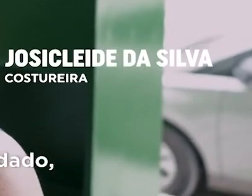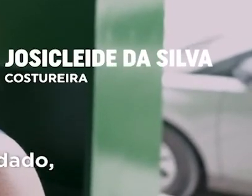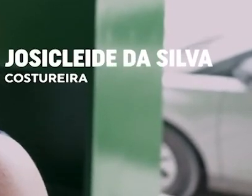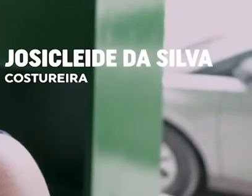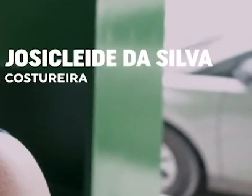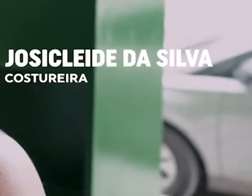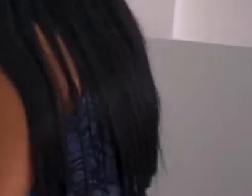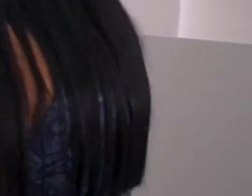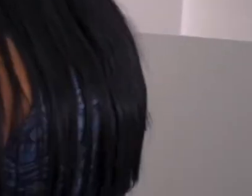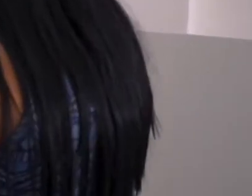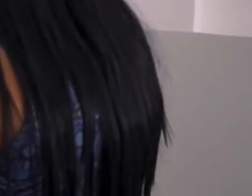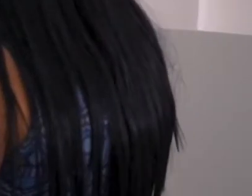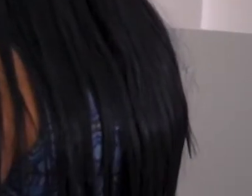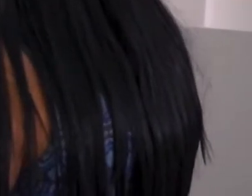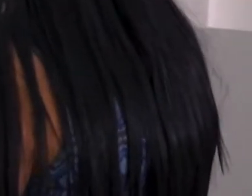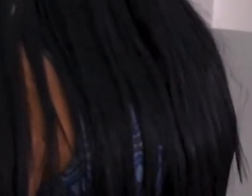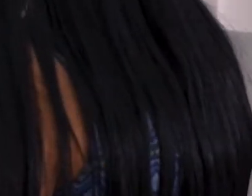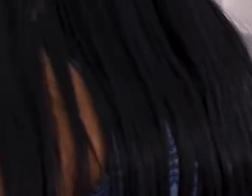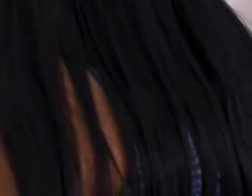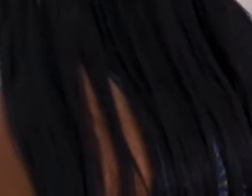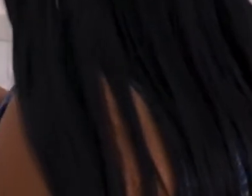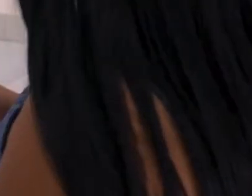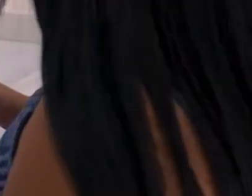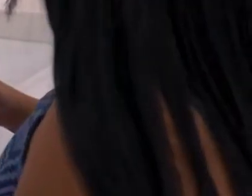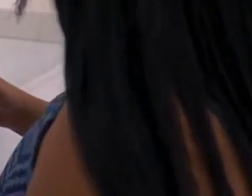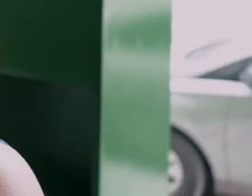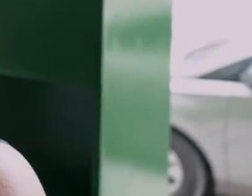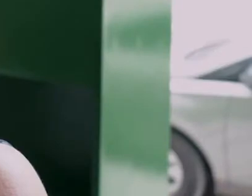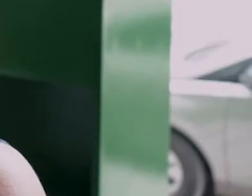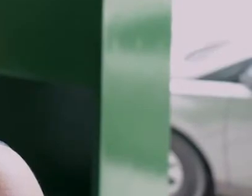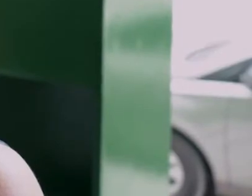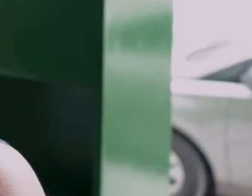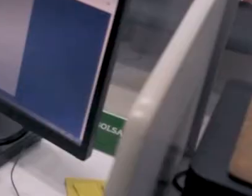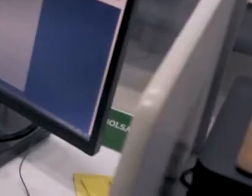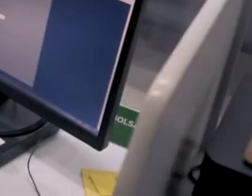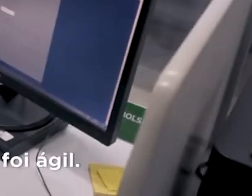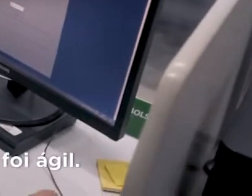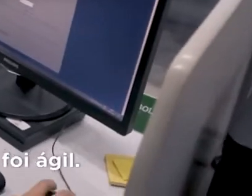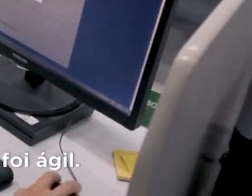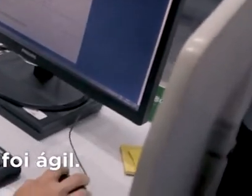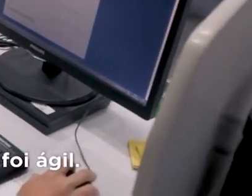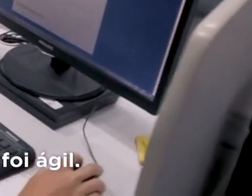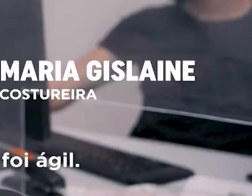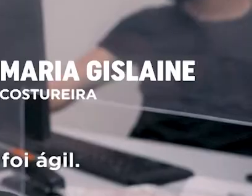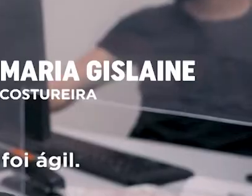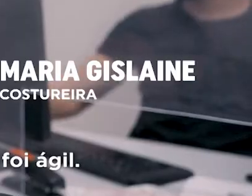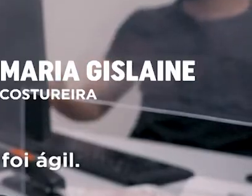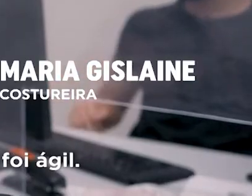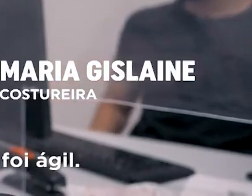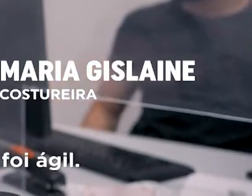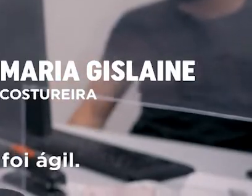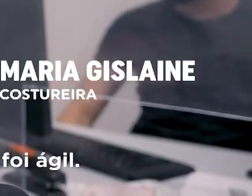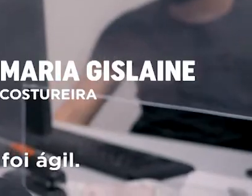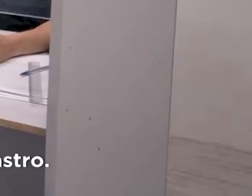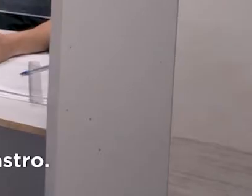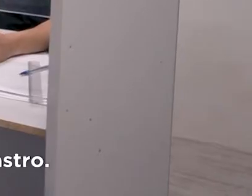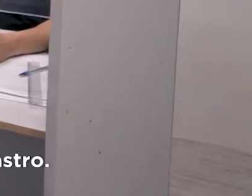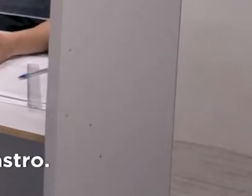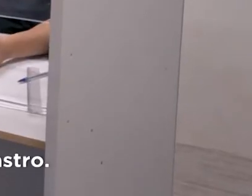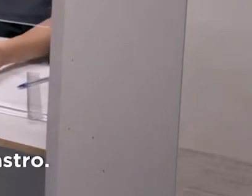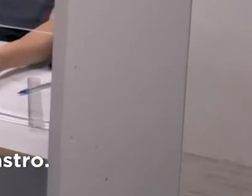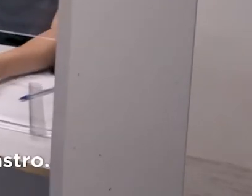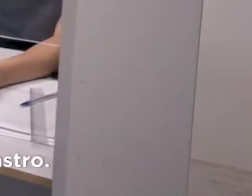atendimento está sendo agendado, é bem melhor. Foi ótimo, foi ligeiro, foi rápido, estou satisfeita. Eu gostei bastante do atendimento, e ágil.